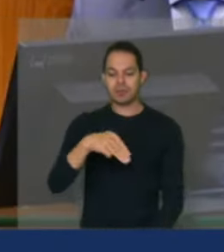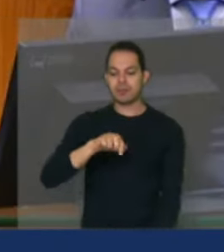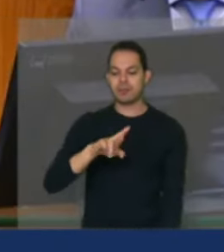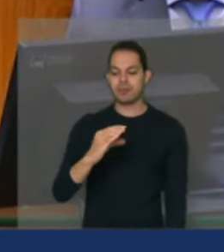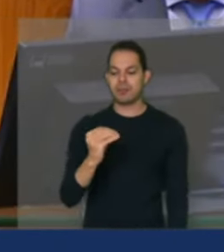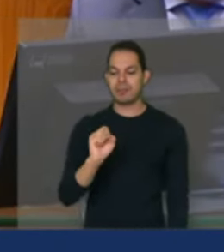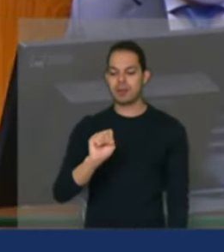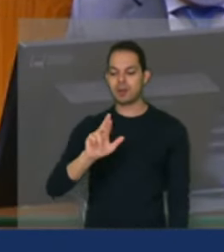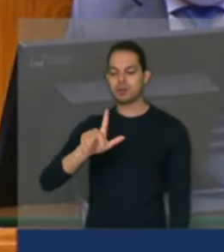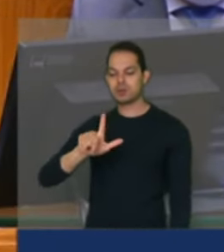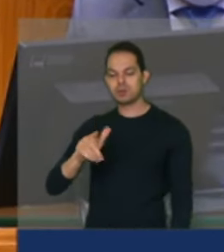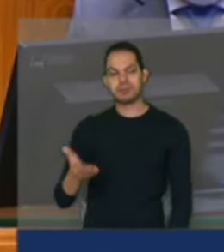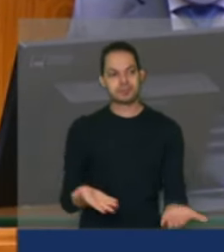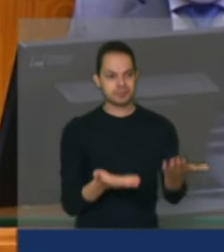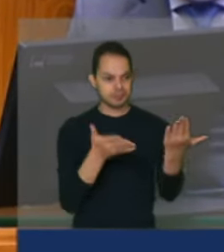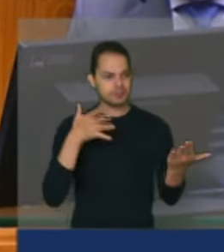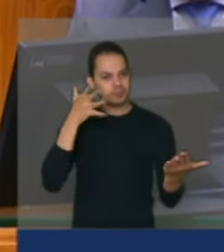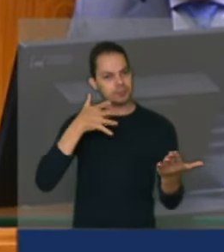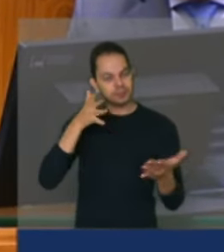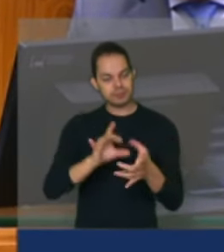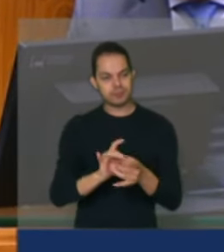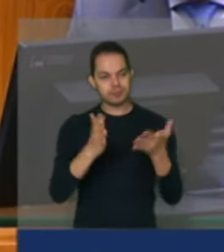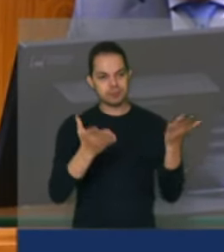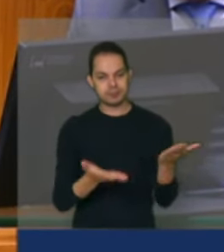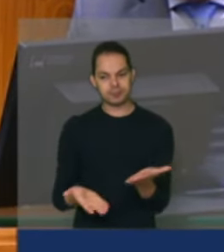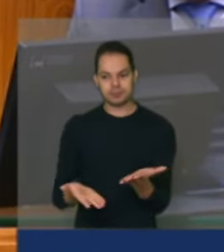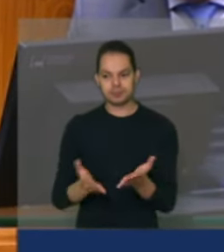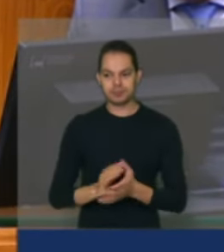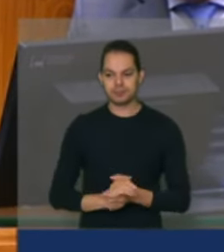presidente Alberto Brock da Coprofã.